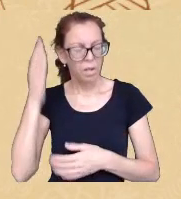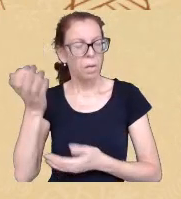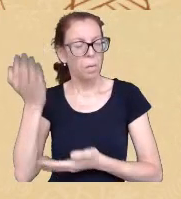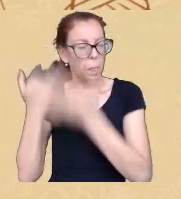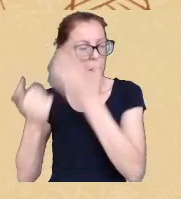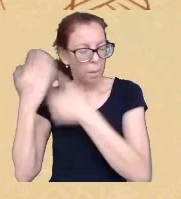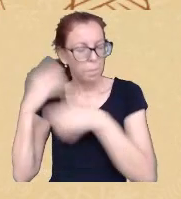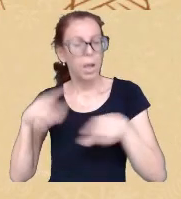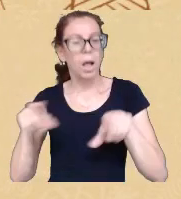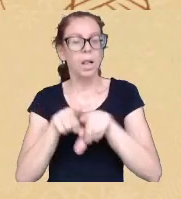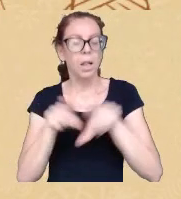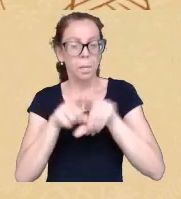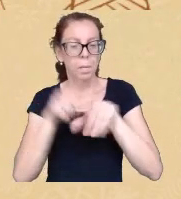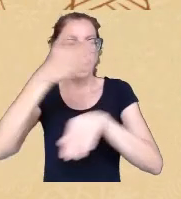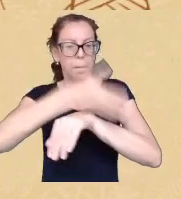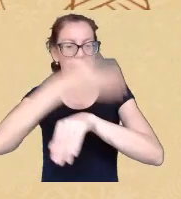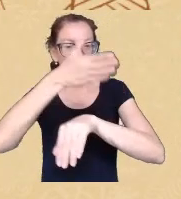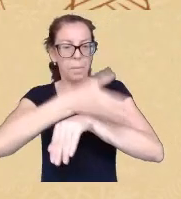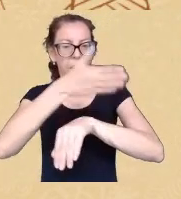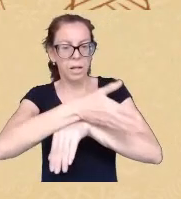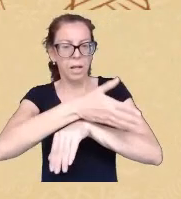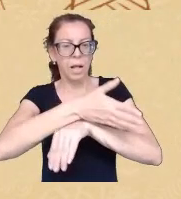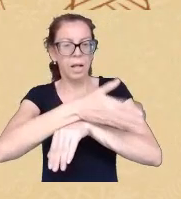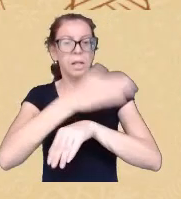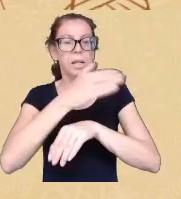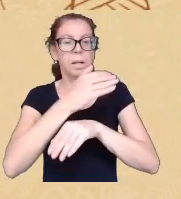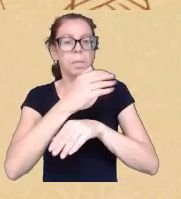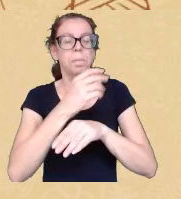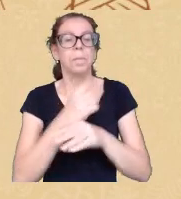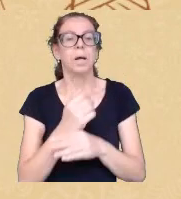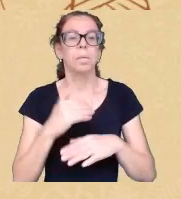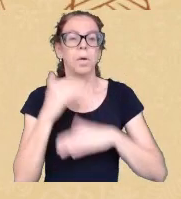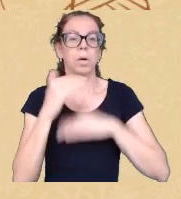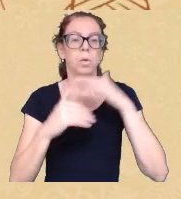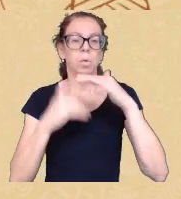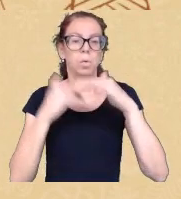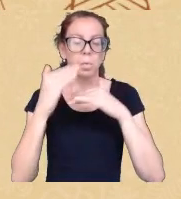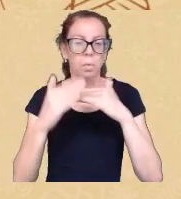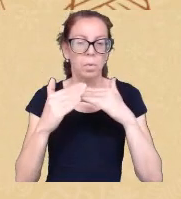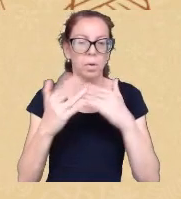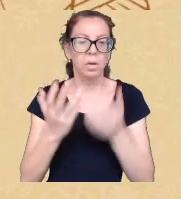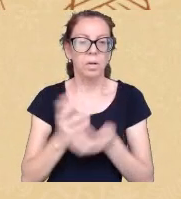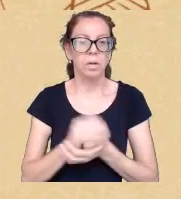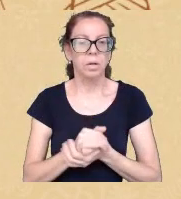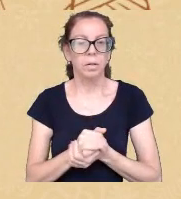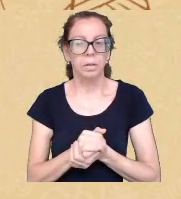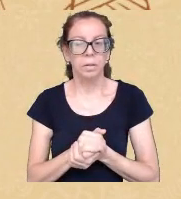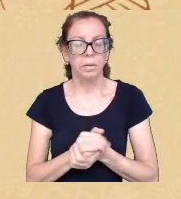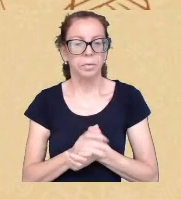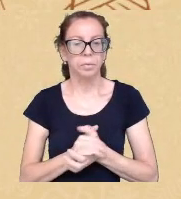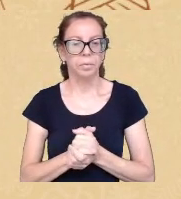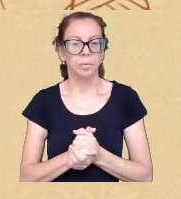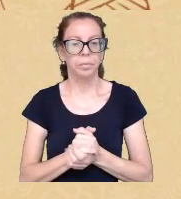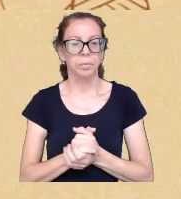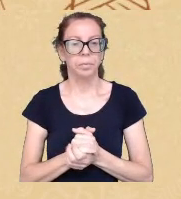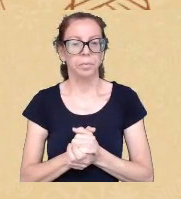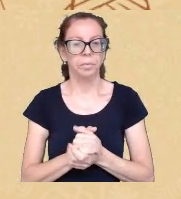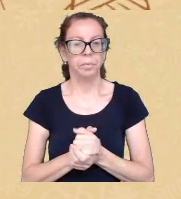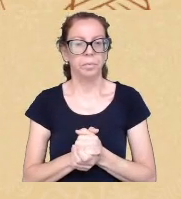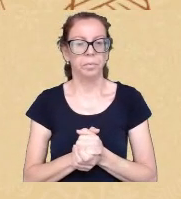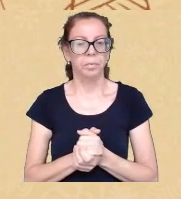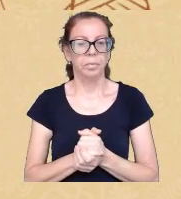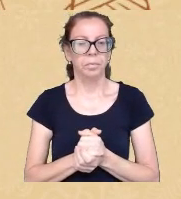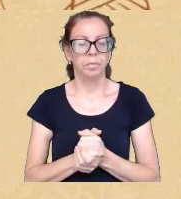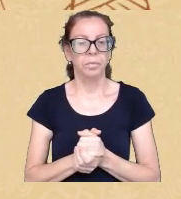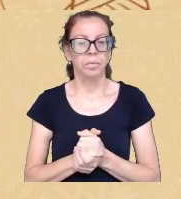no podcast que ela tem a fala da Geni tem a fala do Abraão e do Paulo Vitor e é interessante o